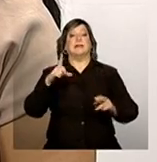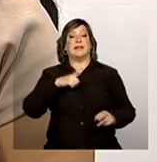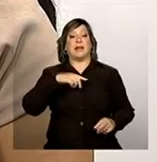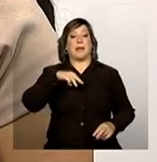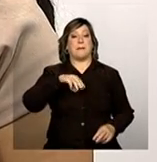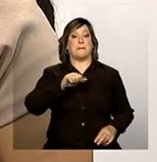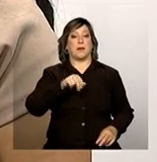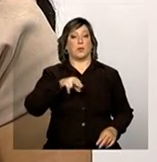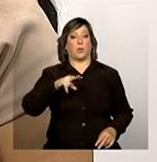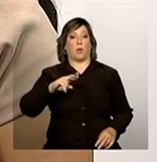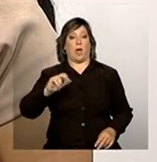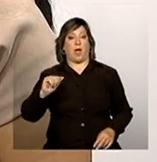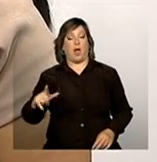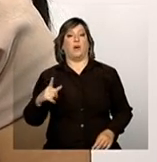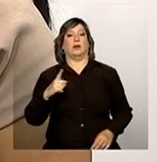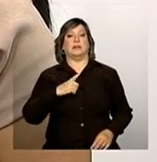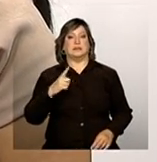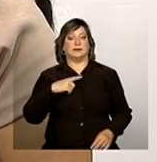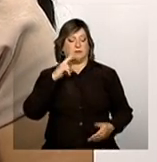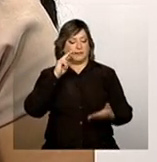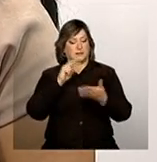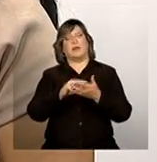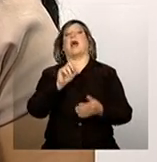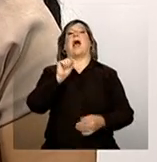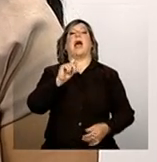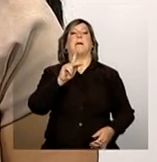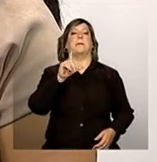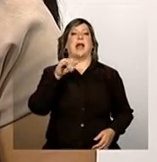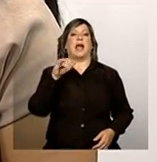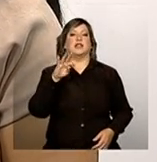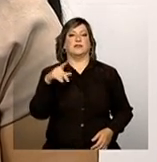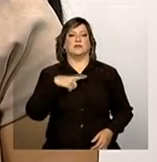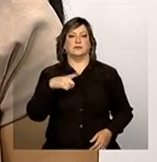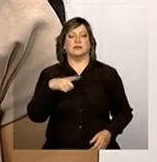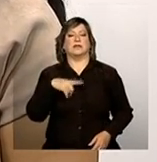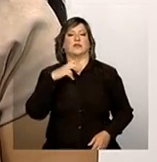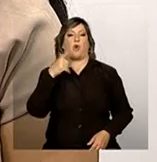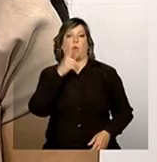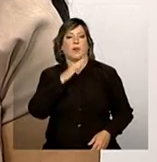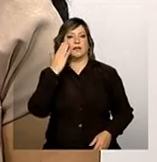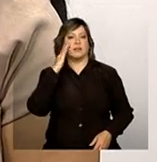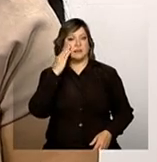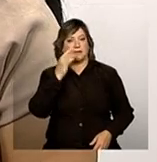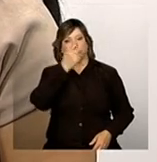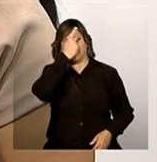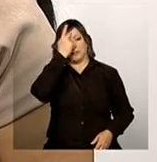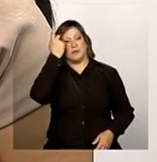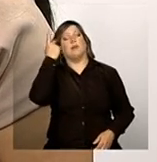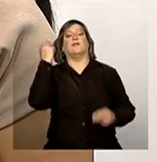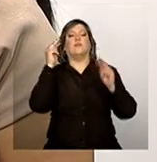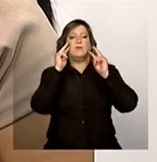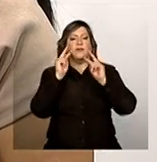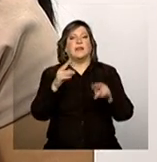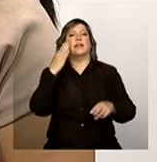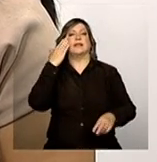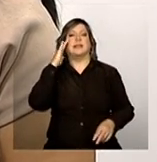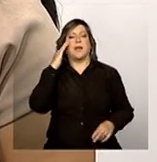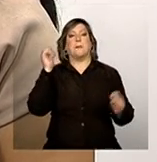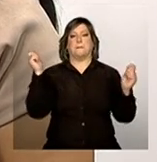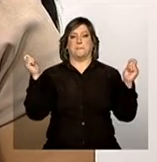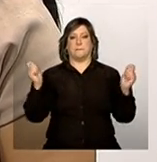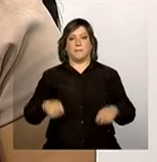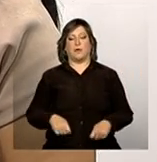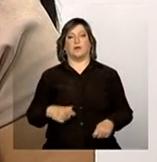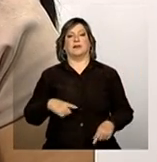aplicativo, você consegue ver as resoluções relativas ao preenchimento do censo, o decreto que foi o decreto da